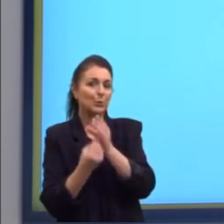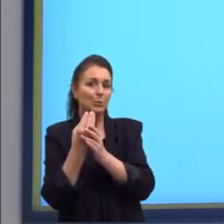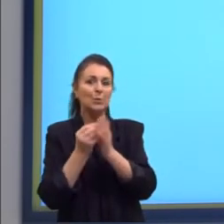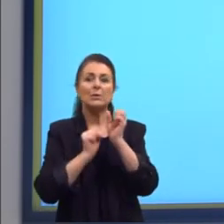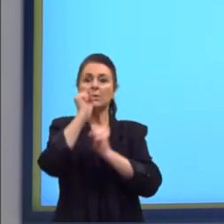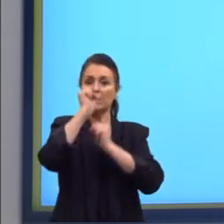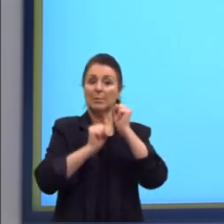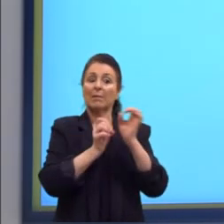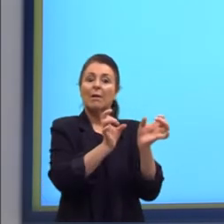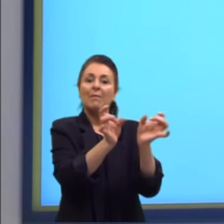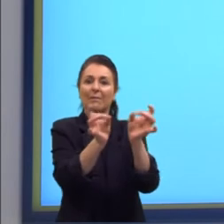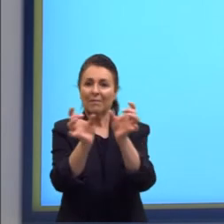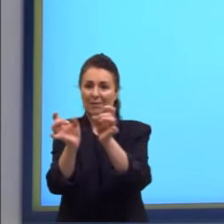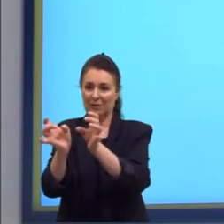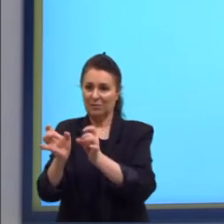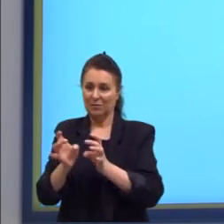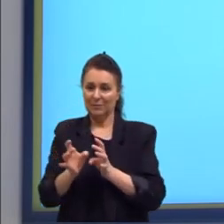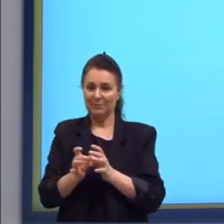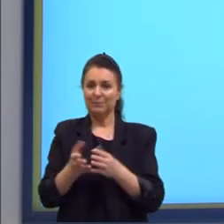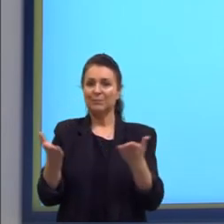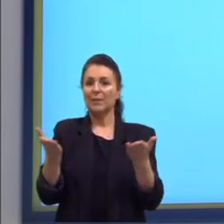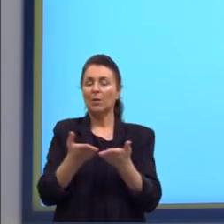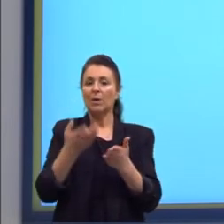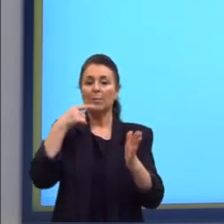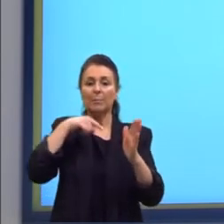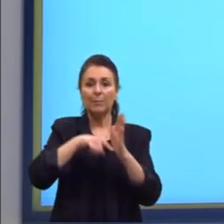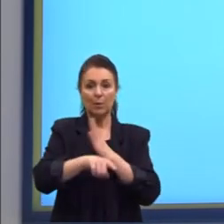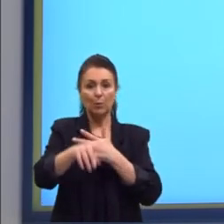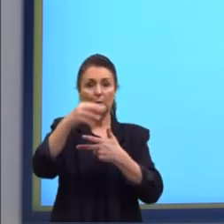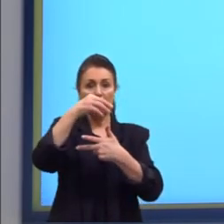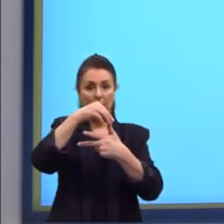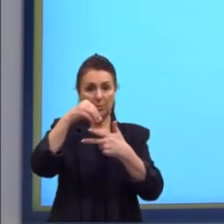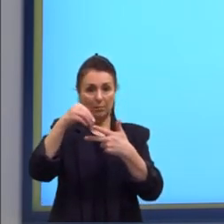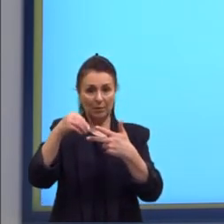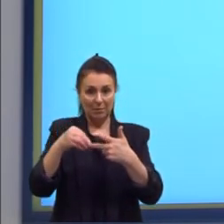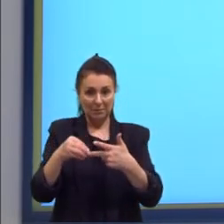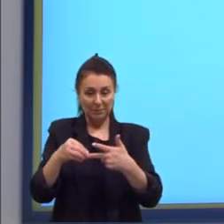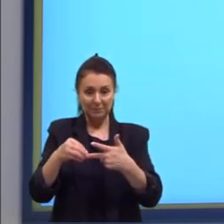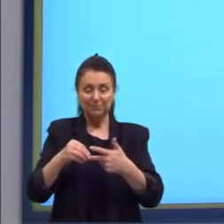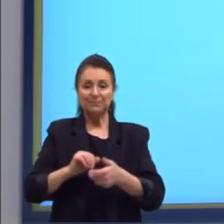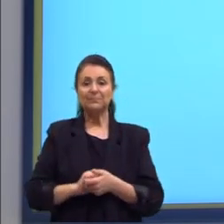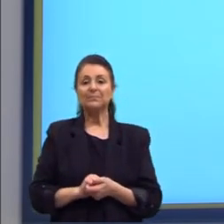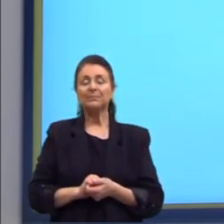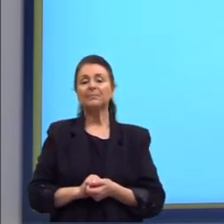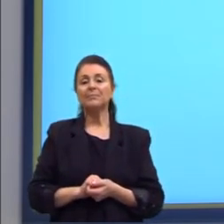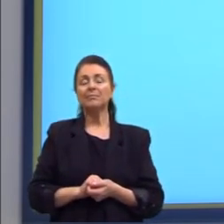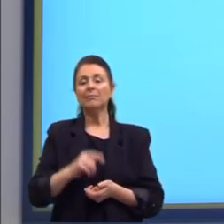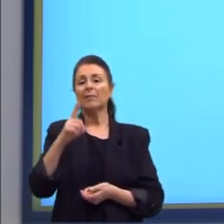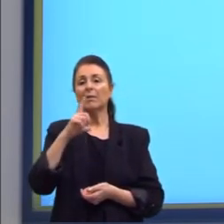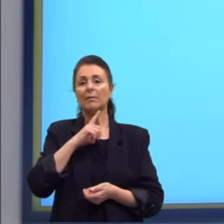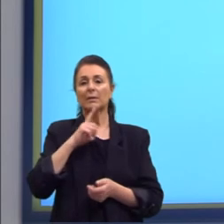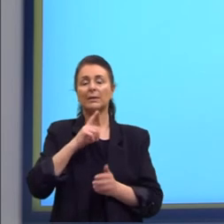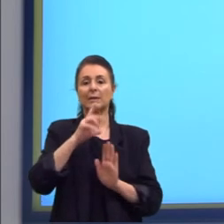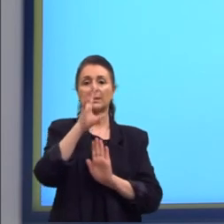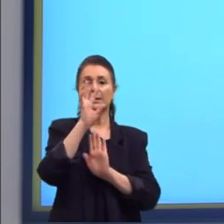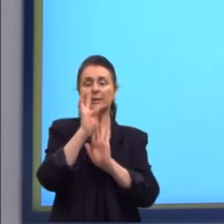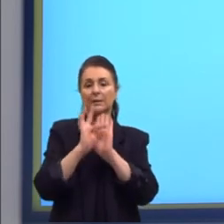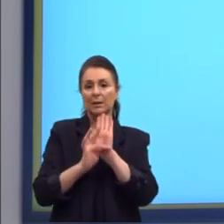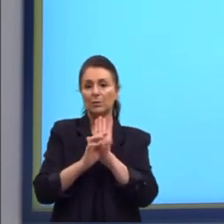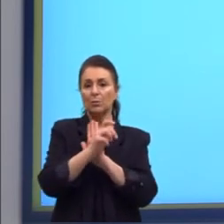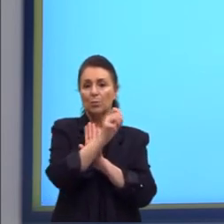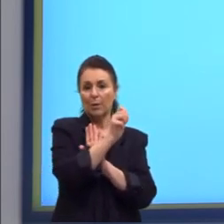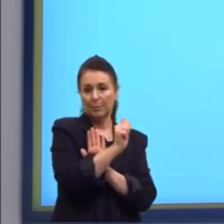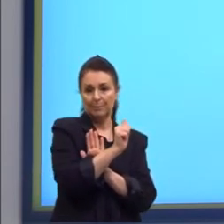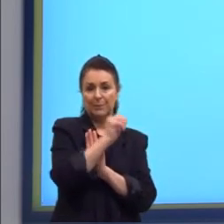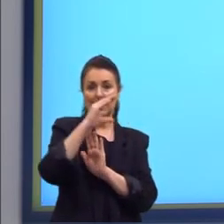vendiam. Vamos para uma questão rapidinho para finalizar. A gente tem texto A, Canção